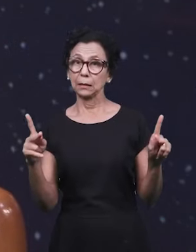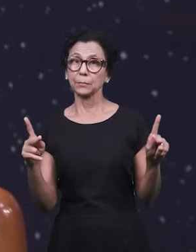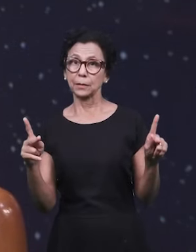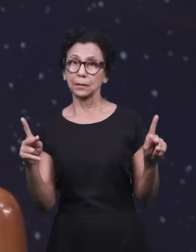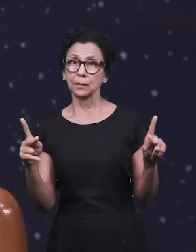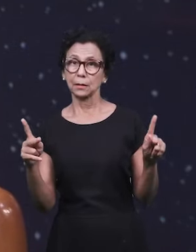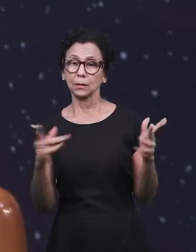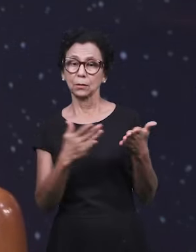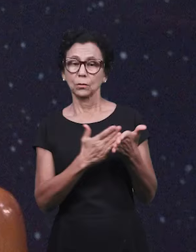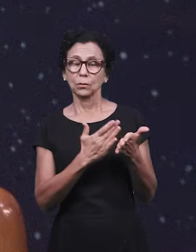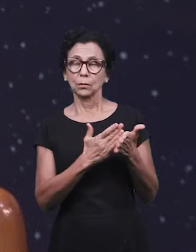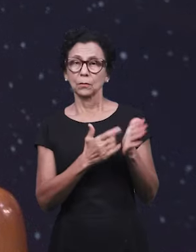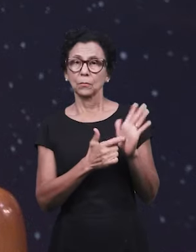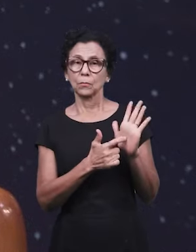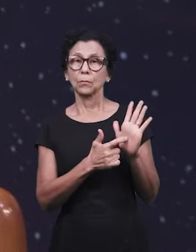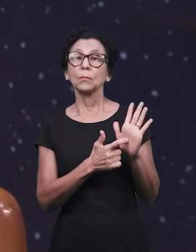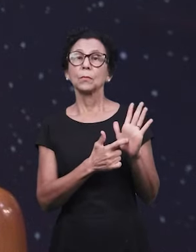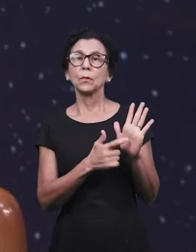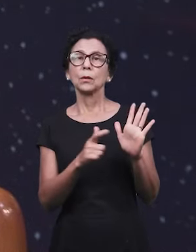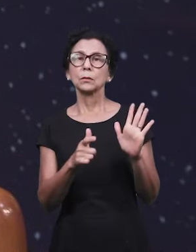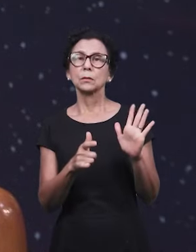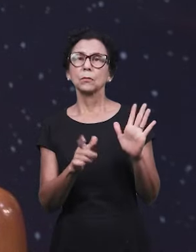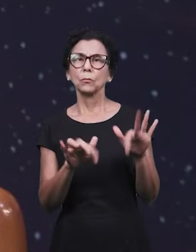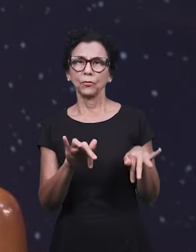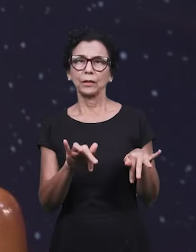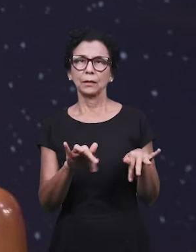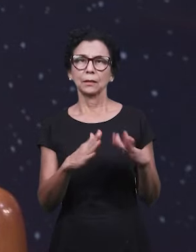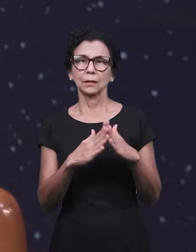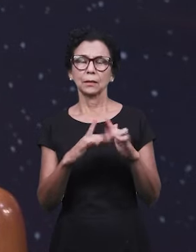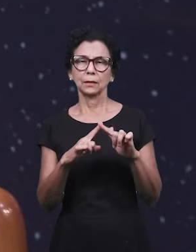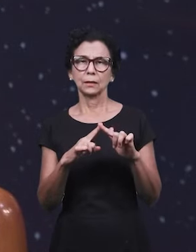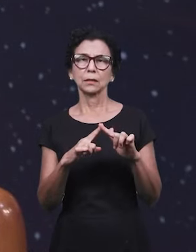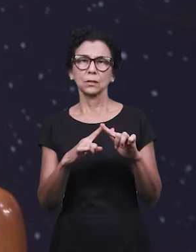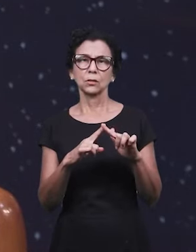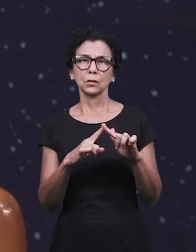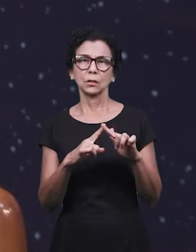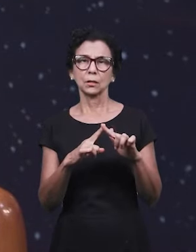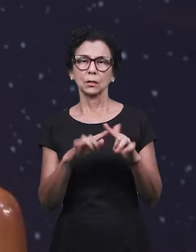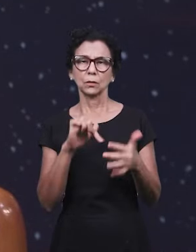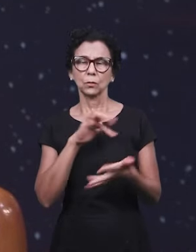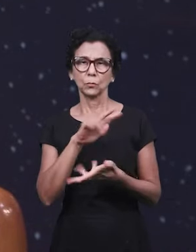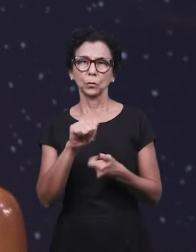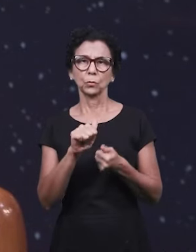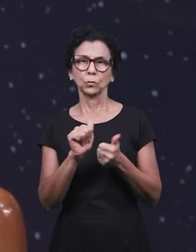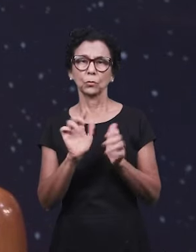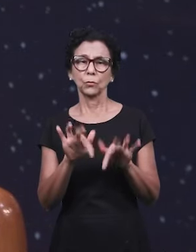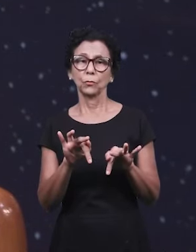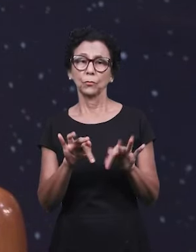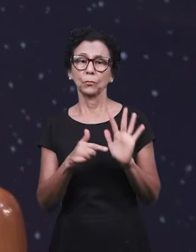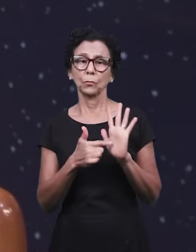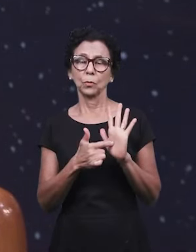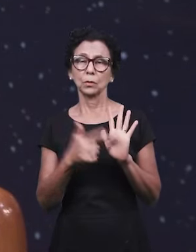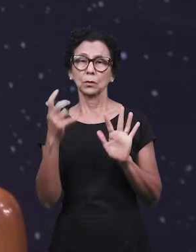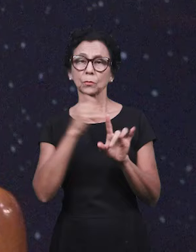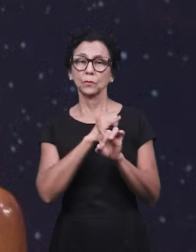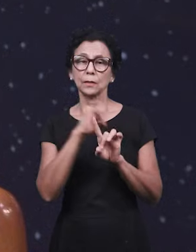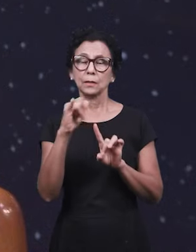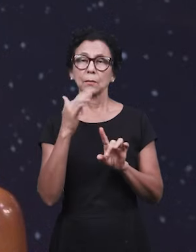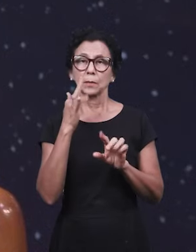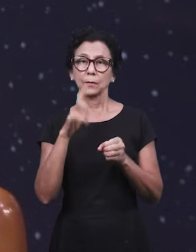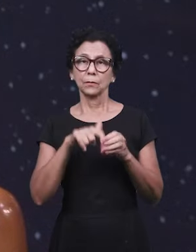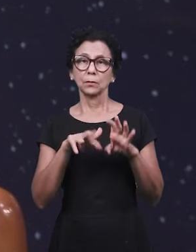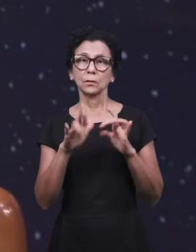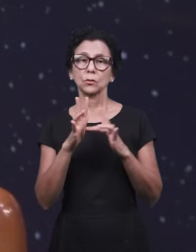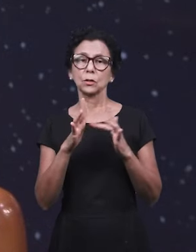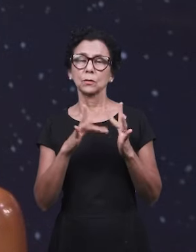Apocalipse já está indicando o momento final da igreja. Já está apontando para as profecias o tempo do